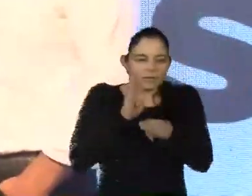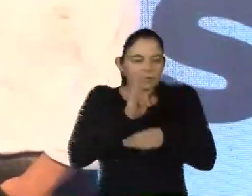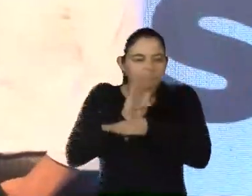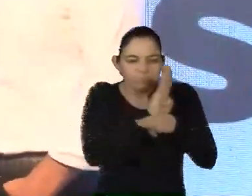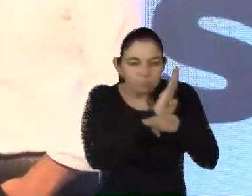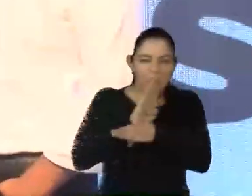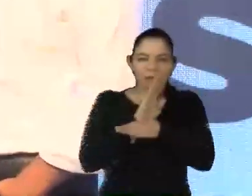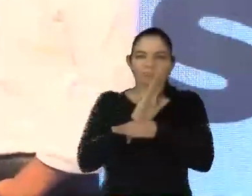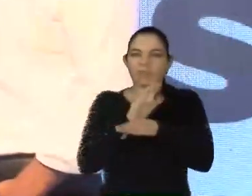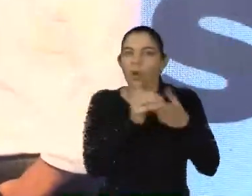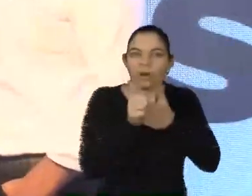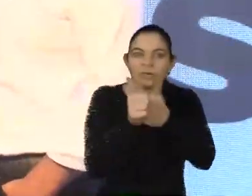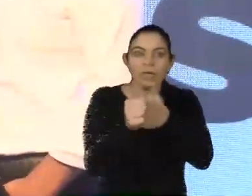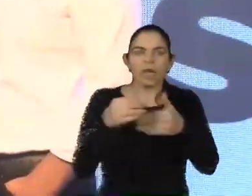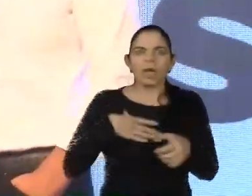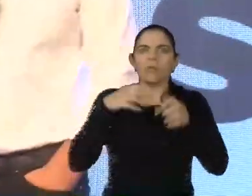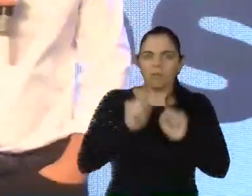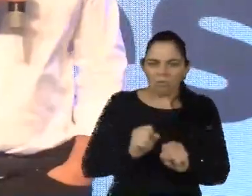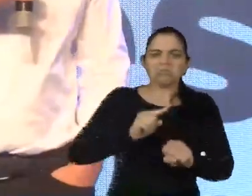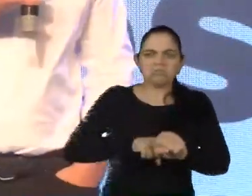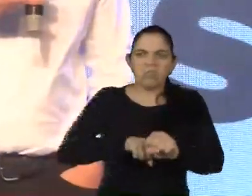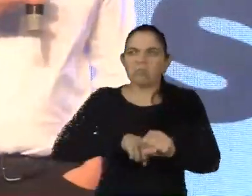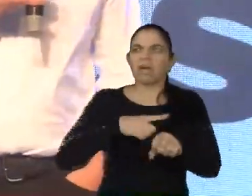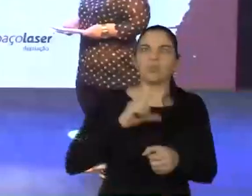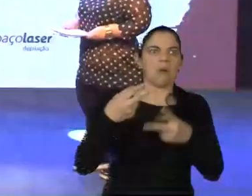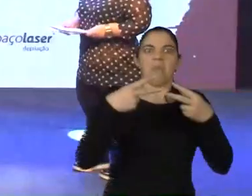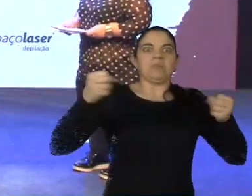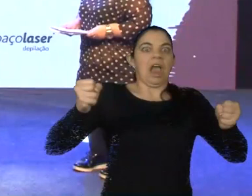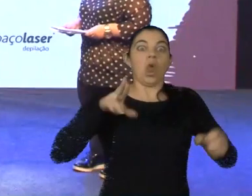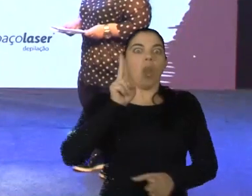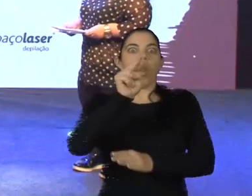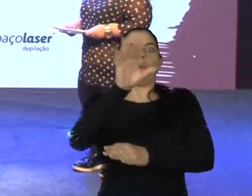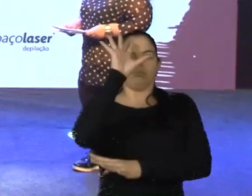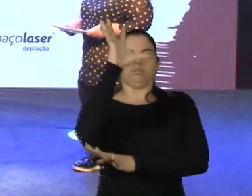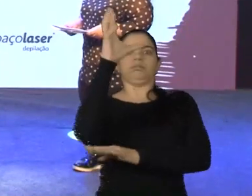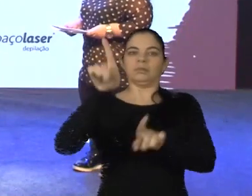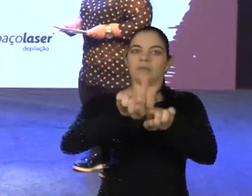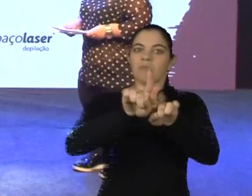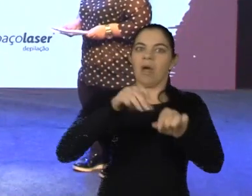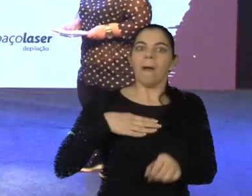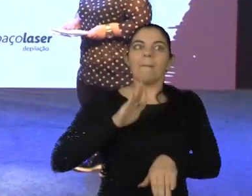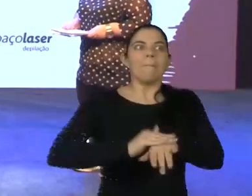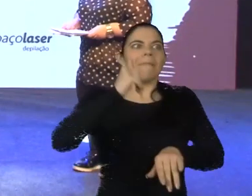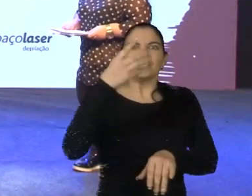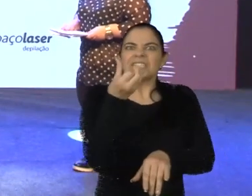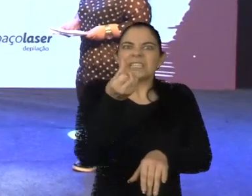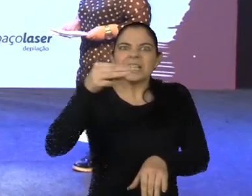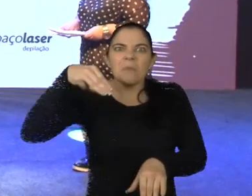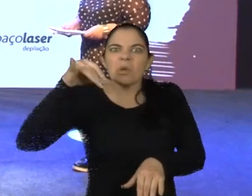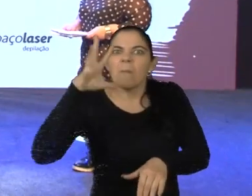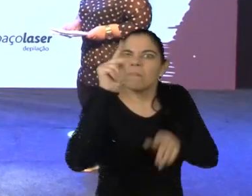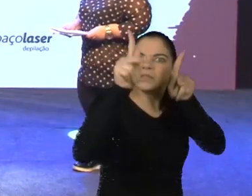algo inédito acontecendo no momento de tanta dificuldade, mais de 7 mil pessoas inscritas. A gente tem um